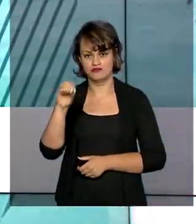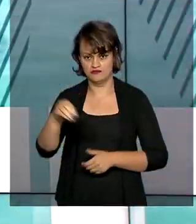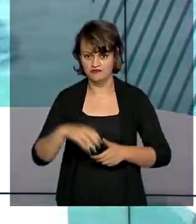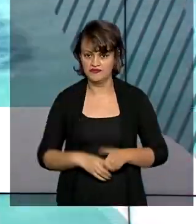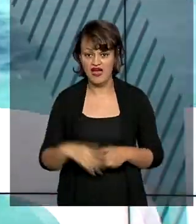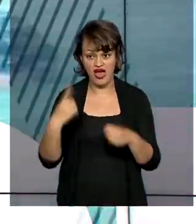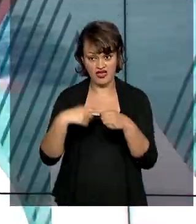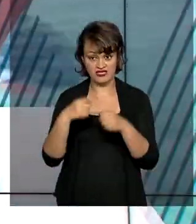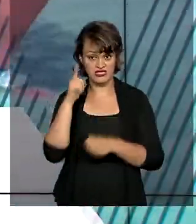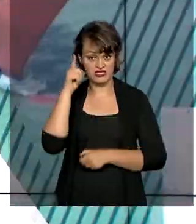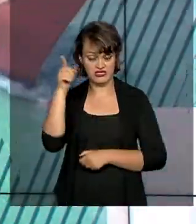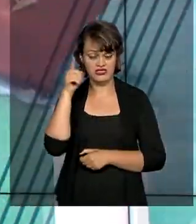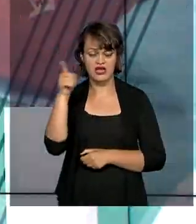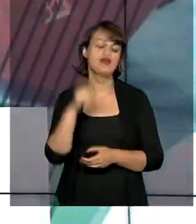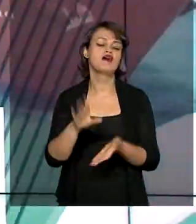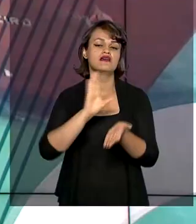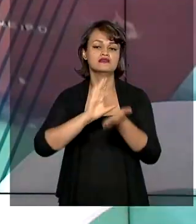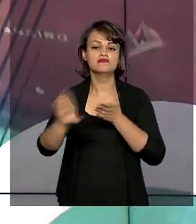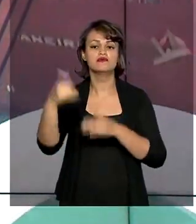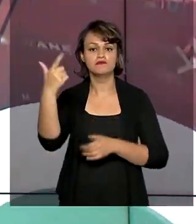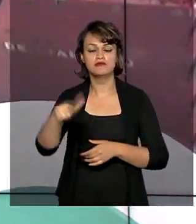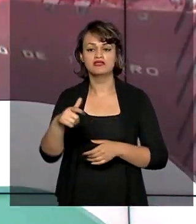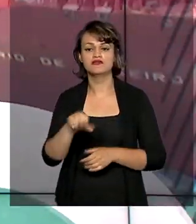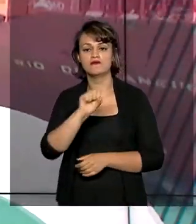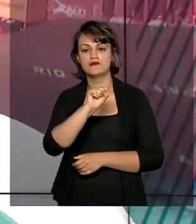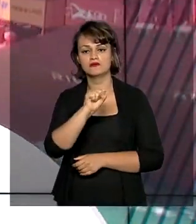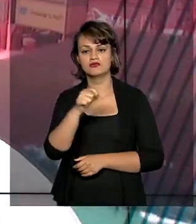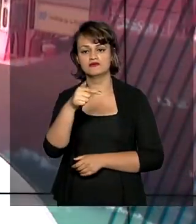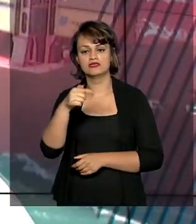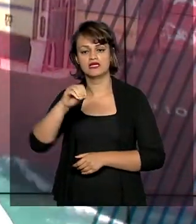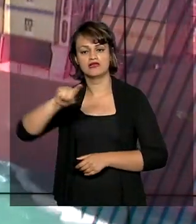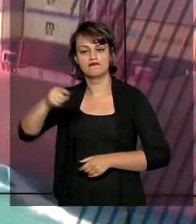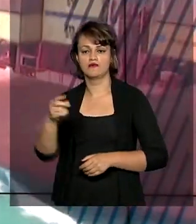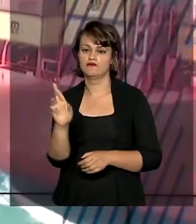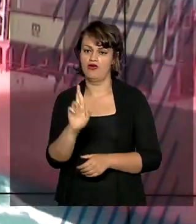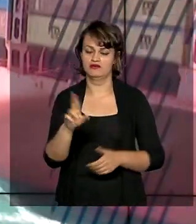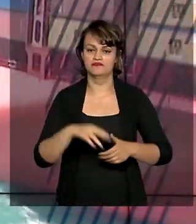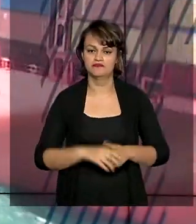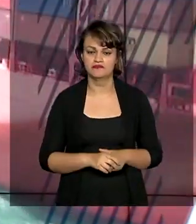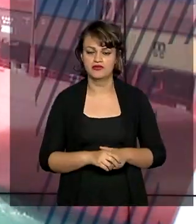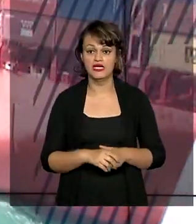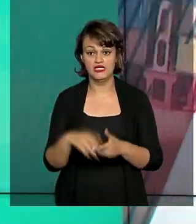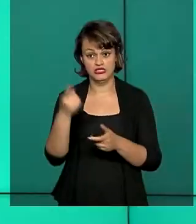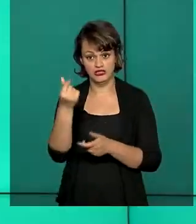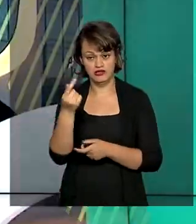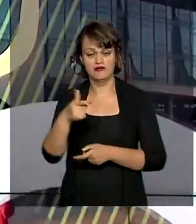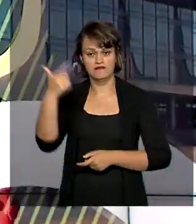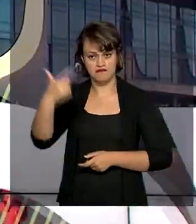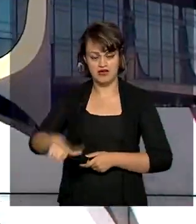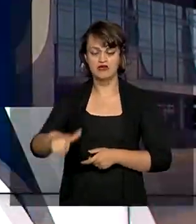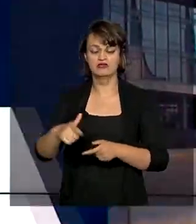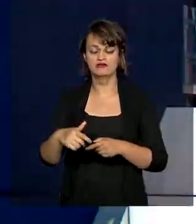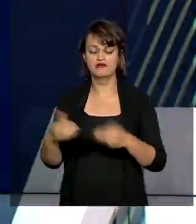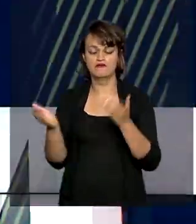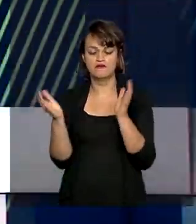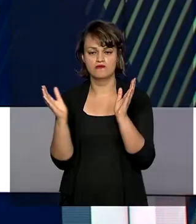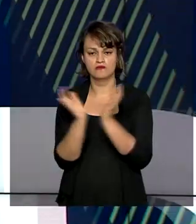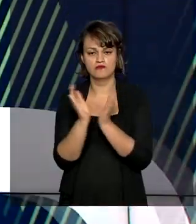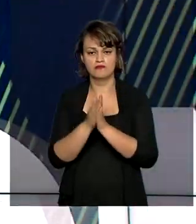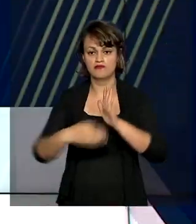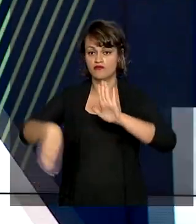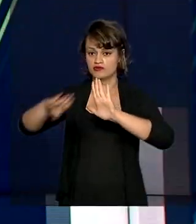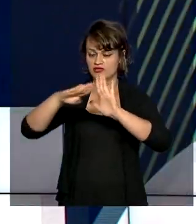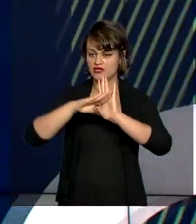Poconé também recebeu R 870 mil. Além dos recursos, as duas cidades recebem apoio das Forças Armadas